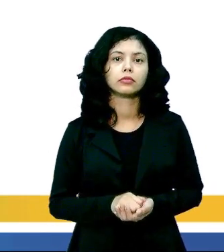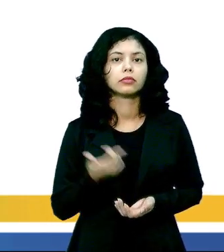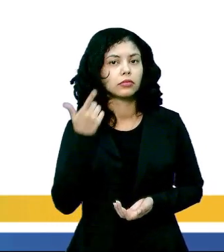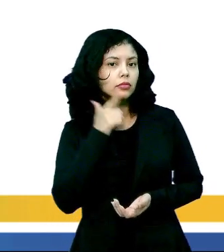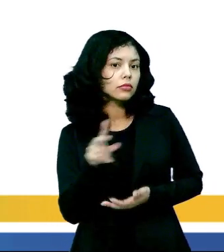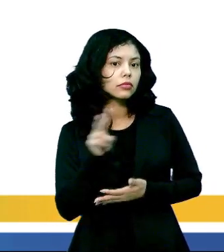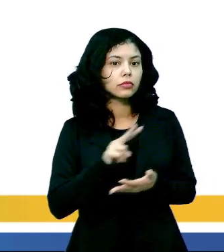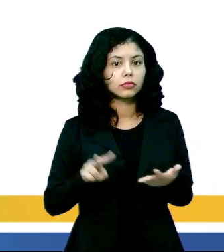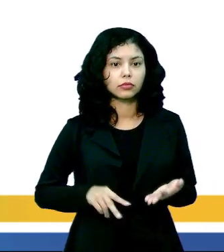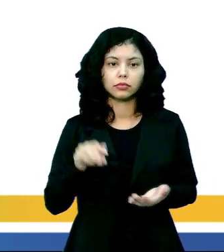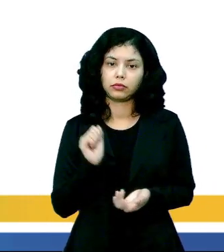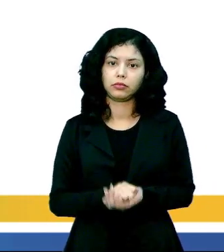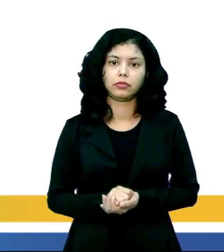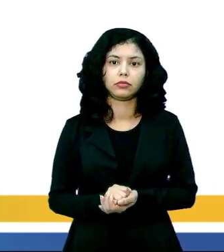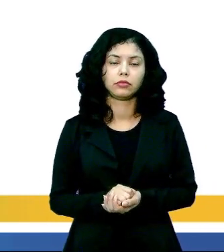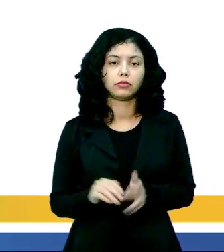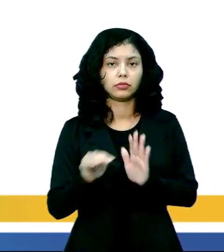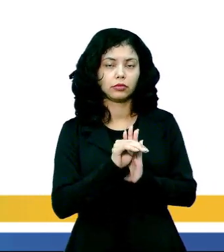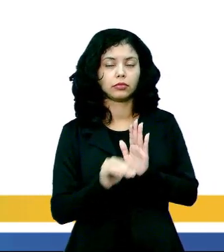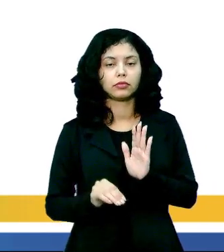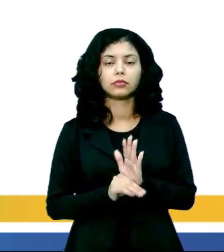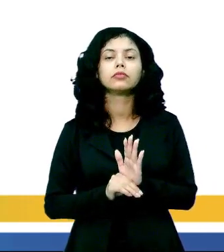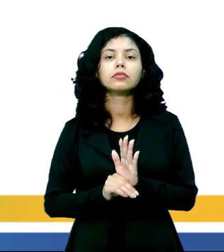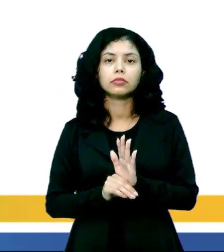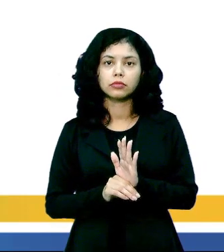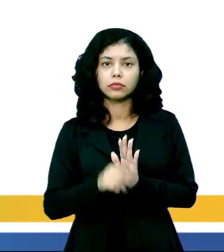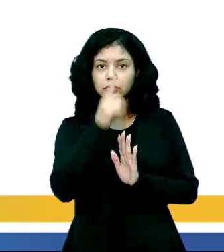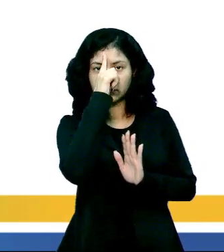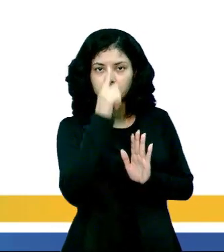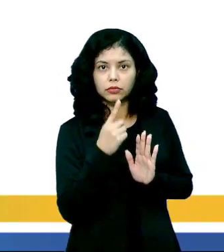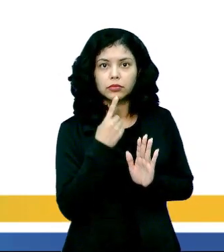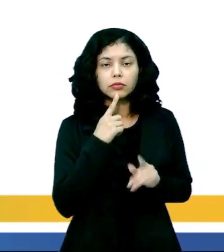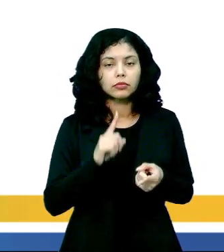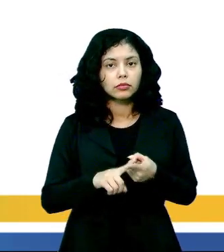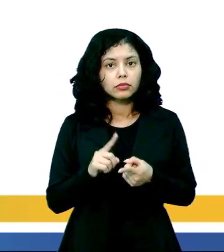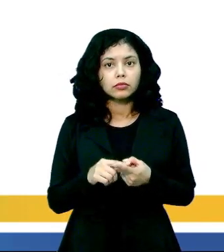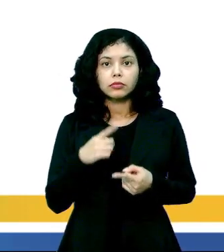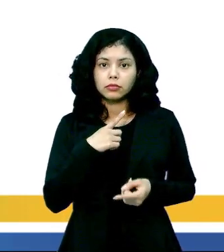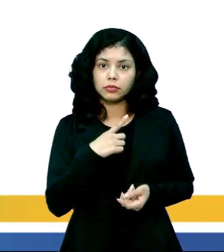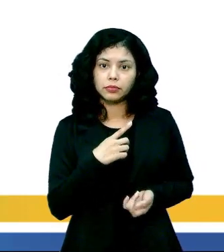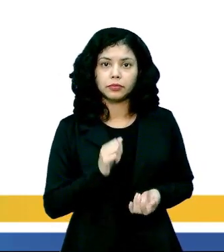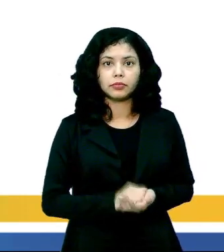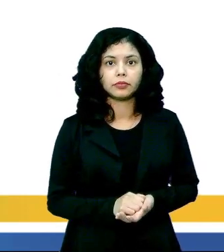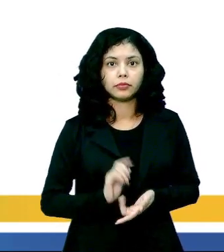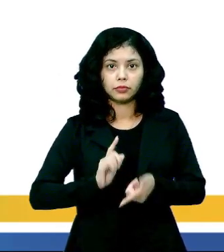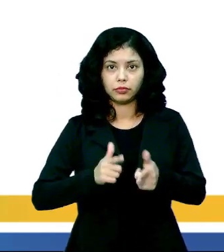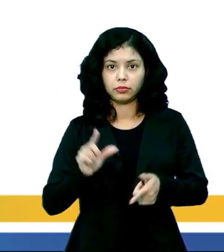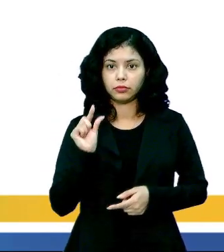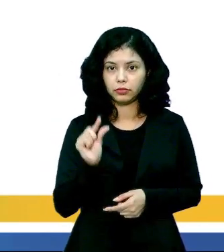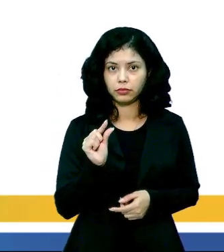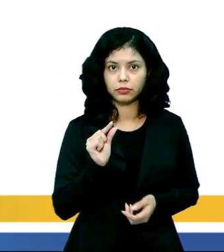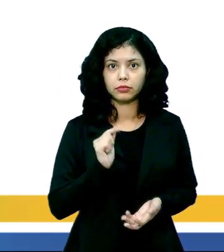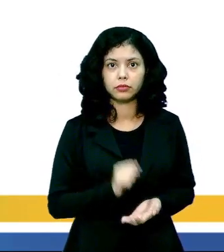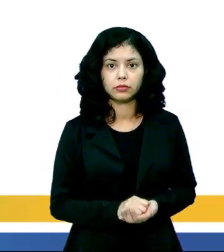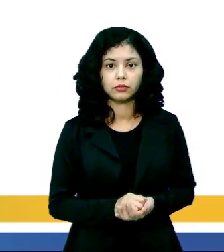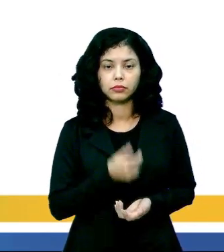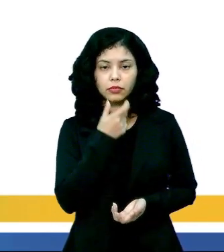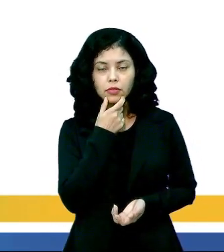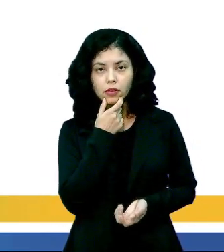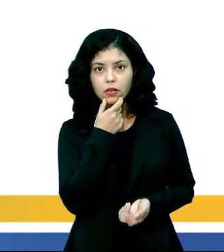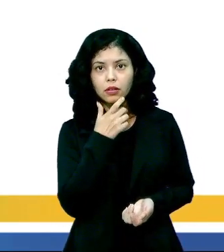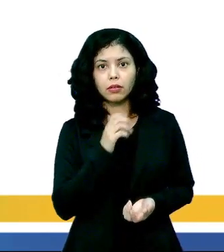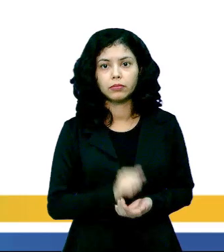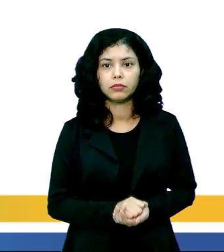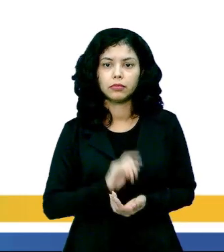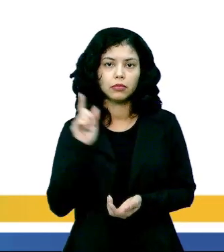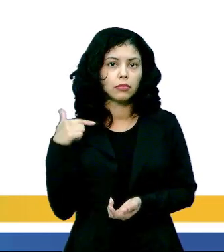não vão conseguir ler bem abaixo da imagem, porque inclusive, além das letras pequenas, está em inglês. Mas do